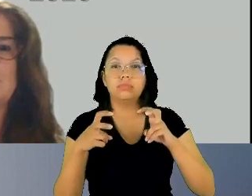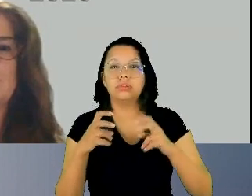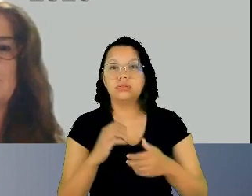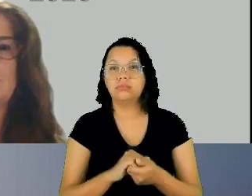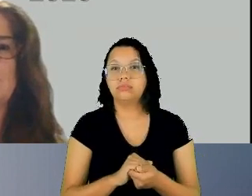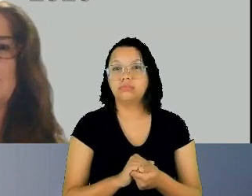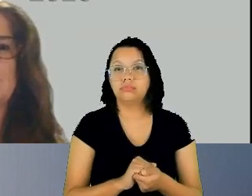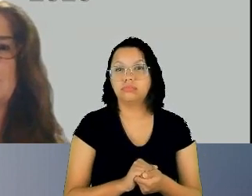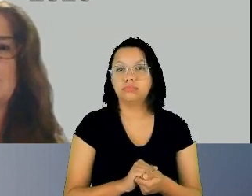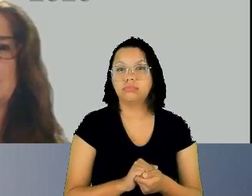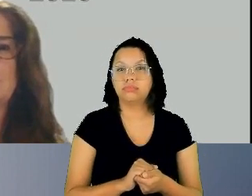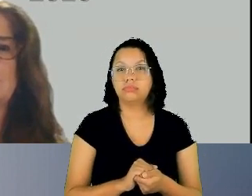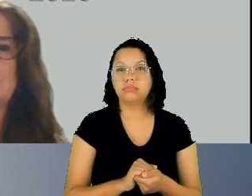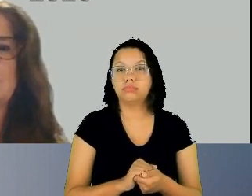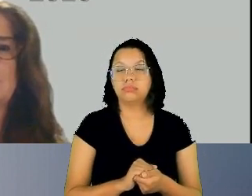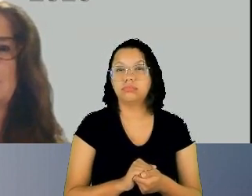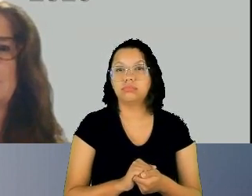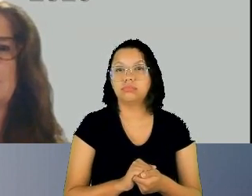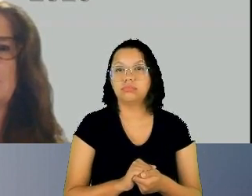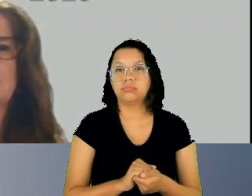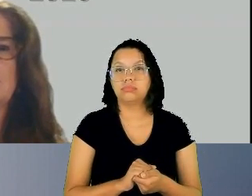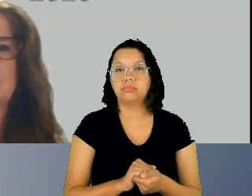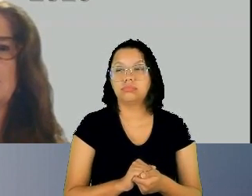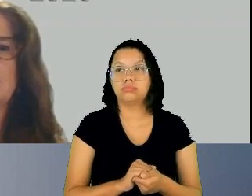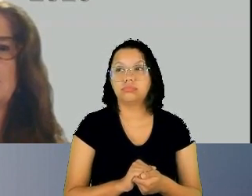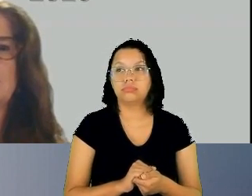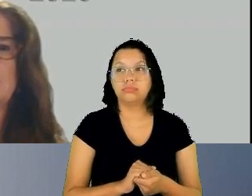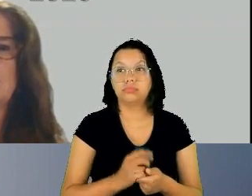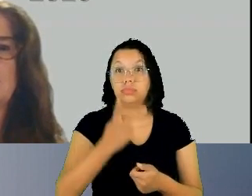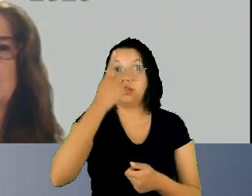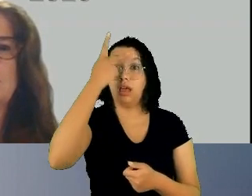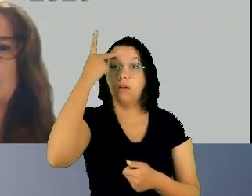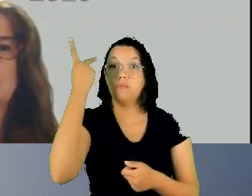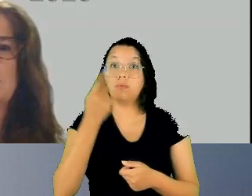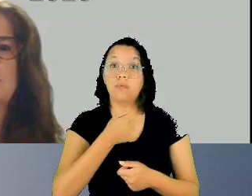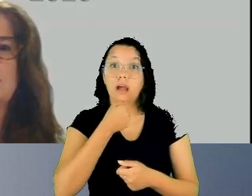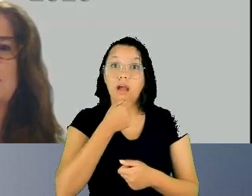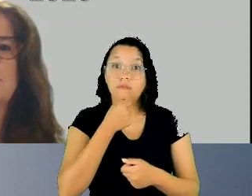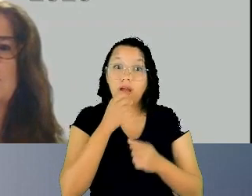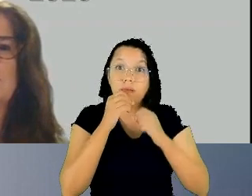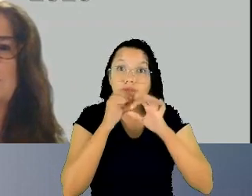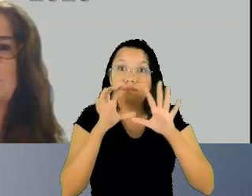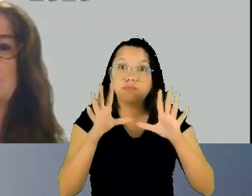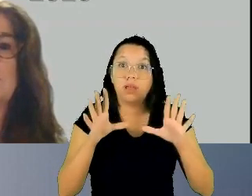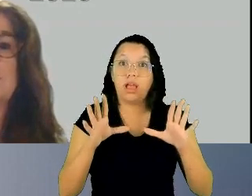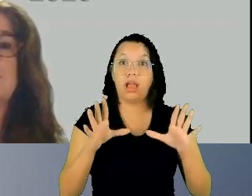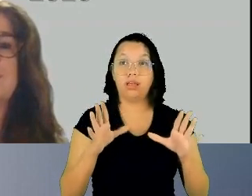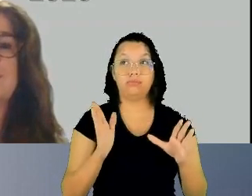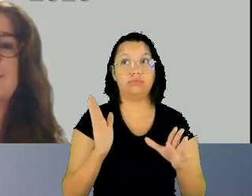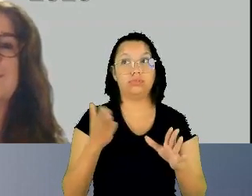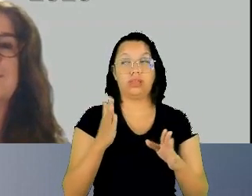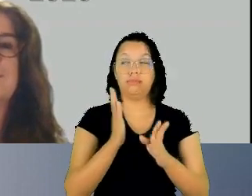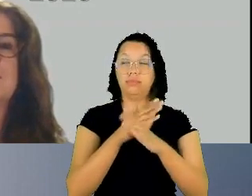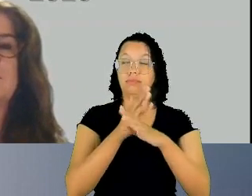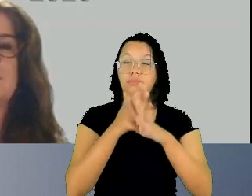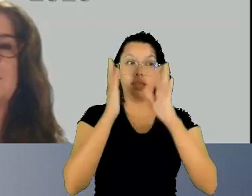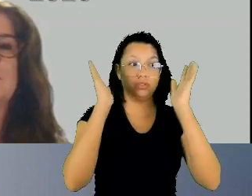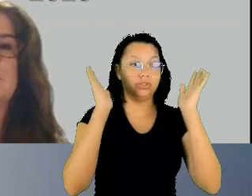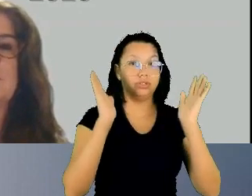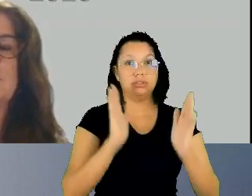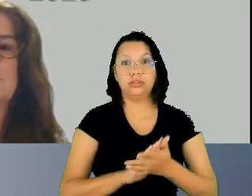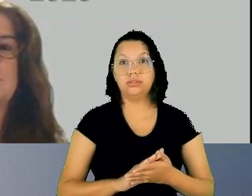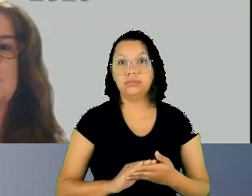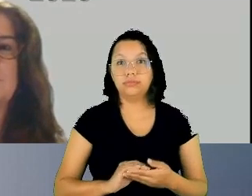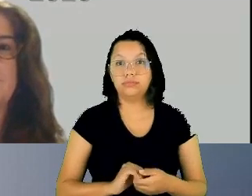algum microfone aberto já está me tirando vejam vocês eu dizia